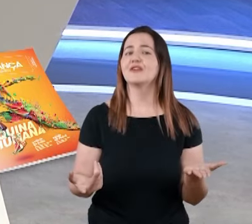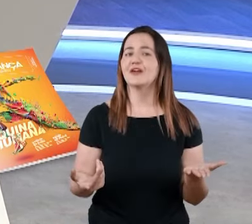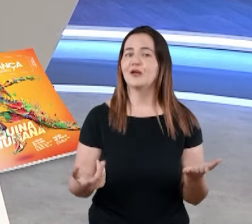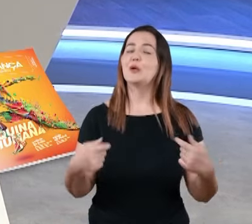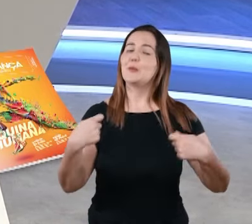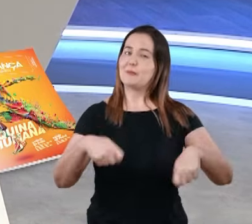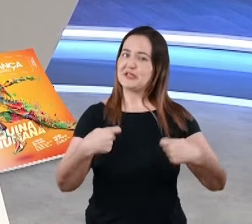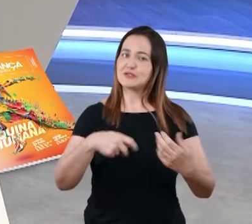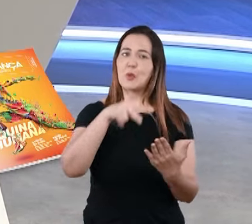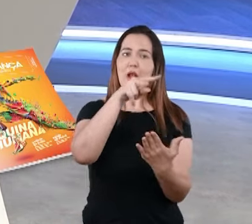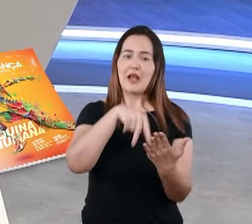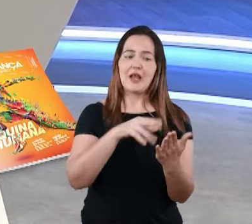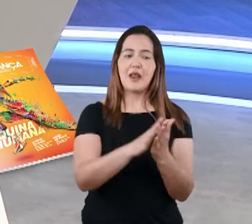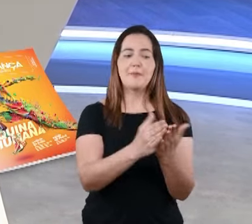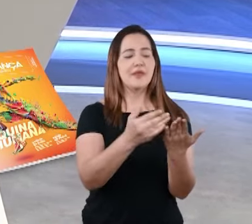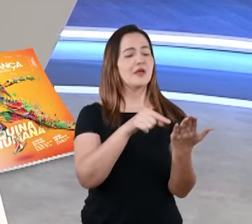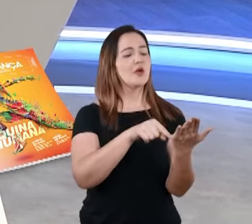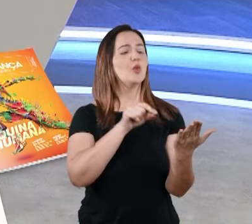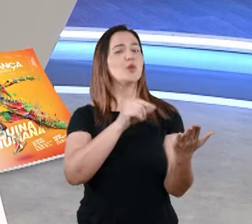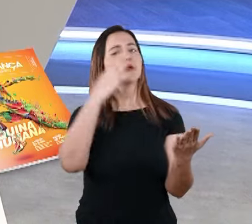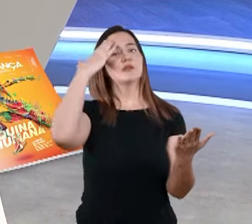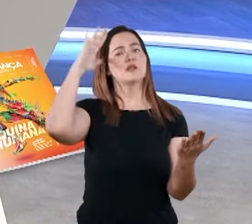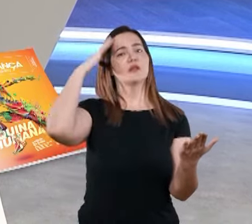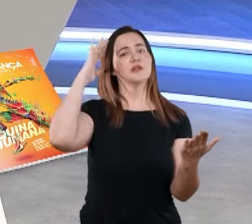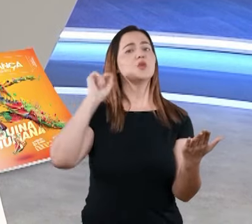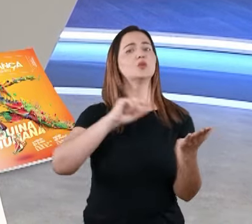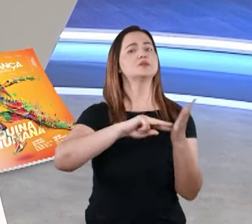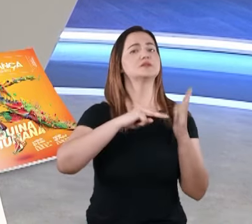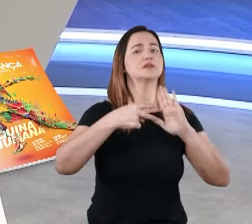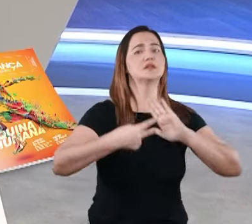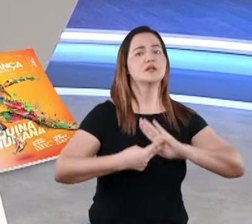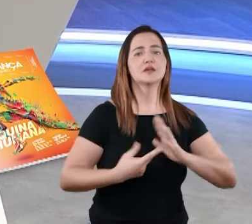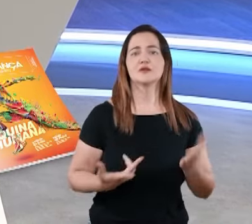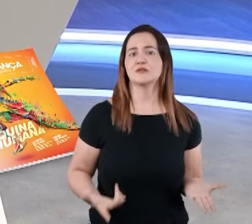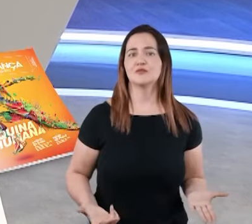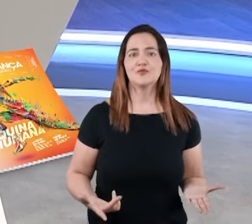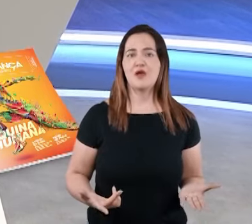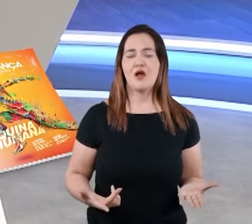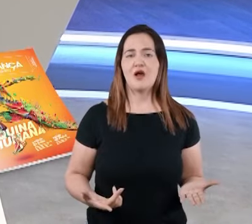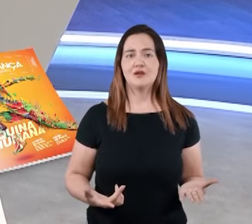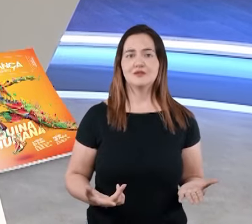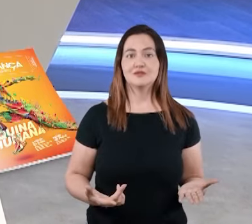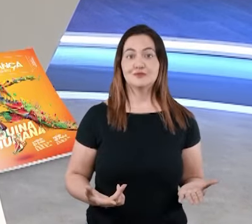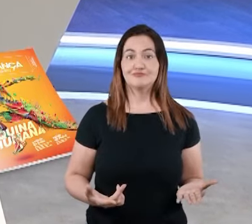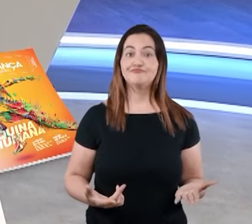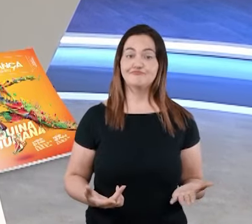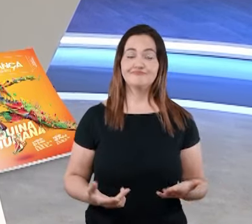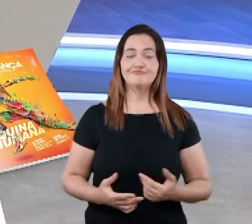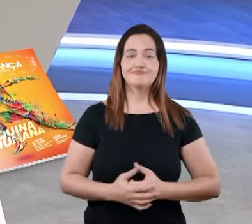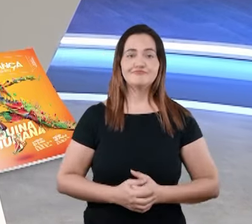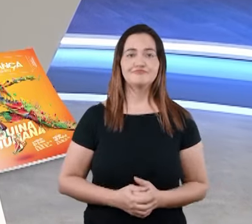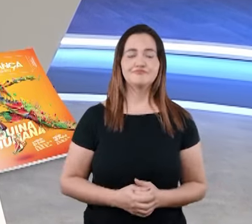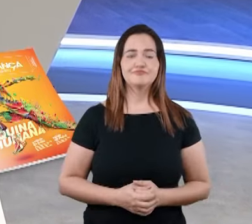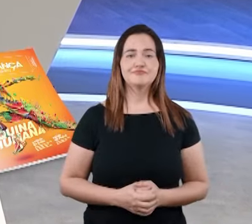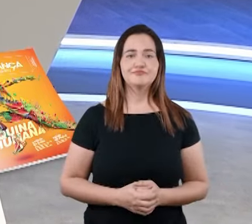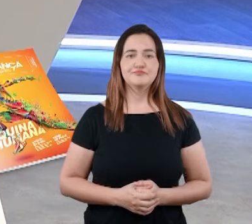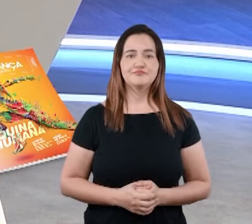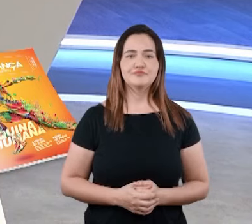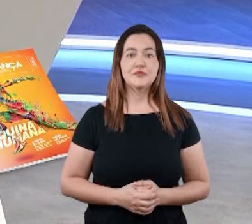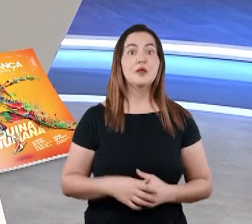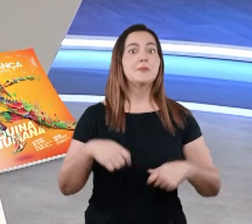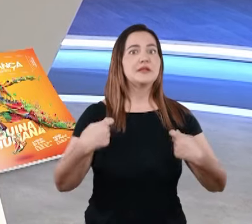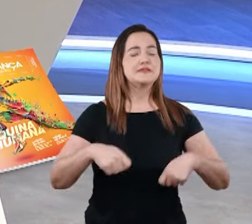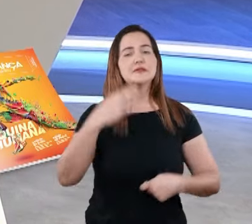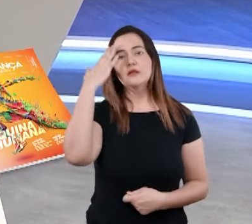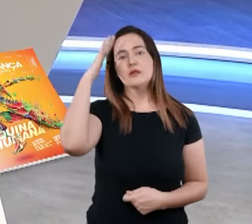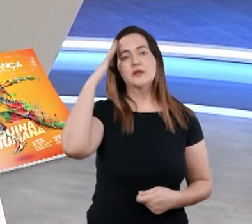Deus. Agora, eu preciso ir à Bíblia para entender exatamente o que é que a Palavra do Senhor tem a me dizer sobre o